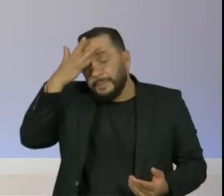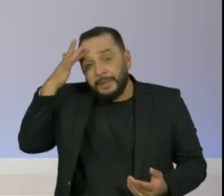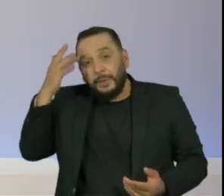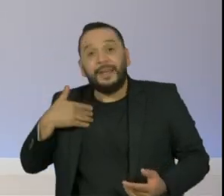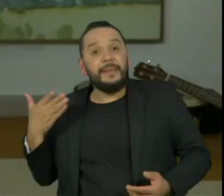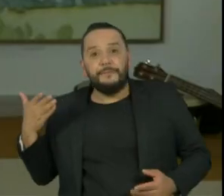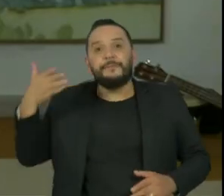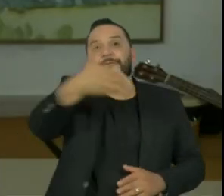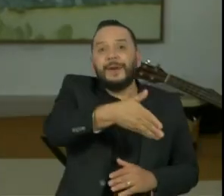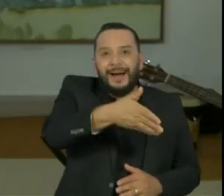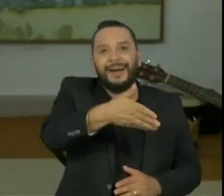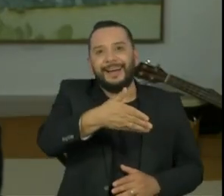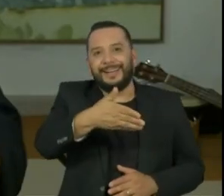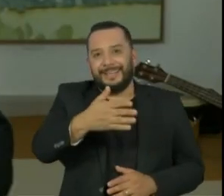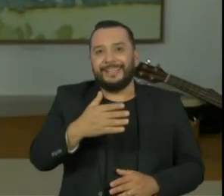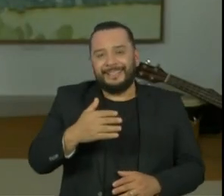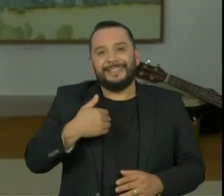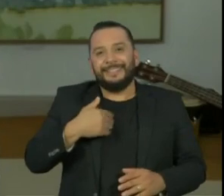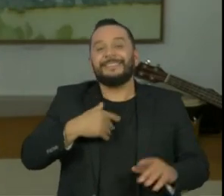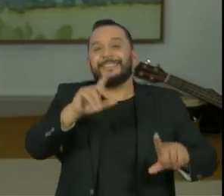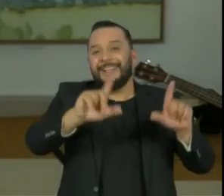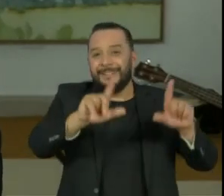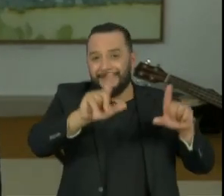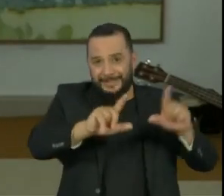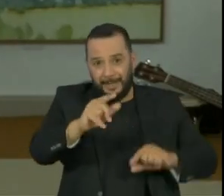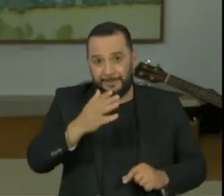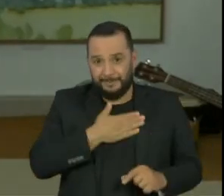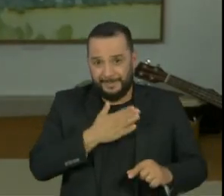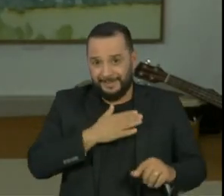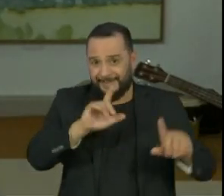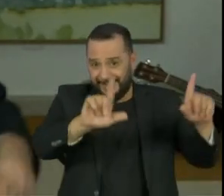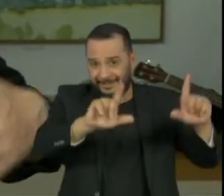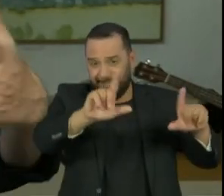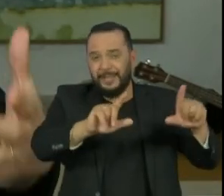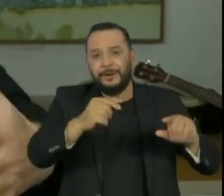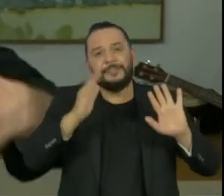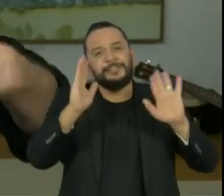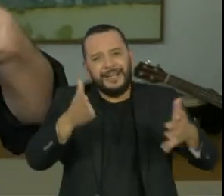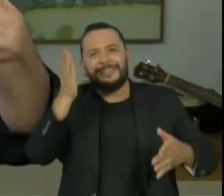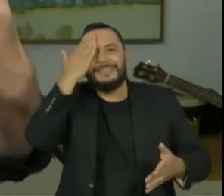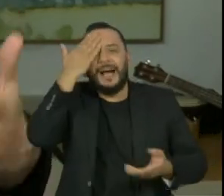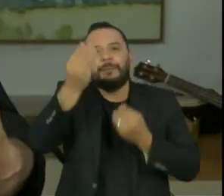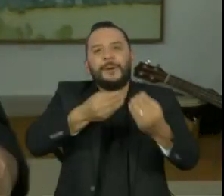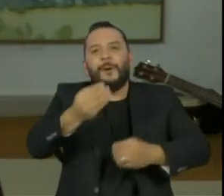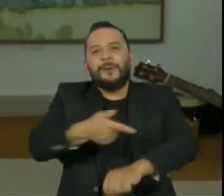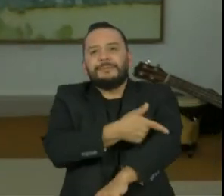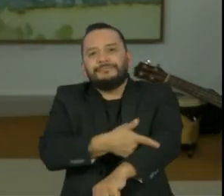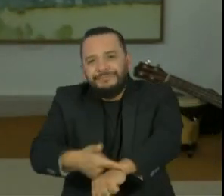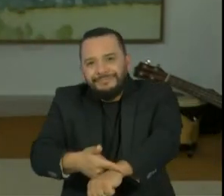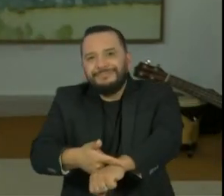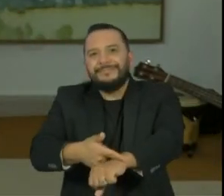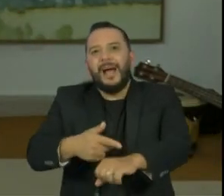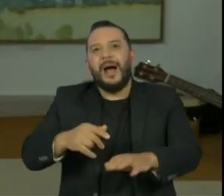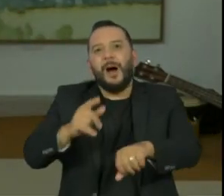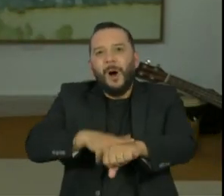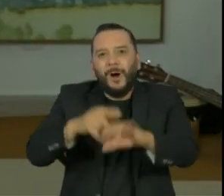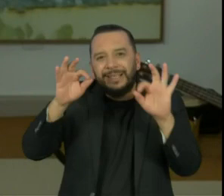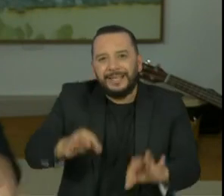vão vendo o programa e vão criando essa identidade simbólica, essa identidade